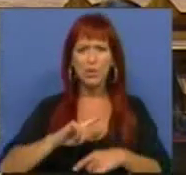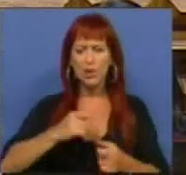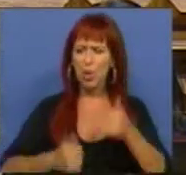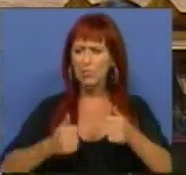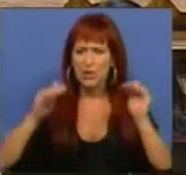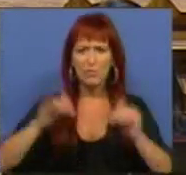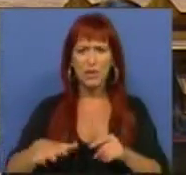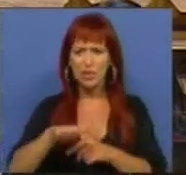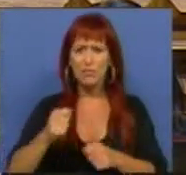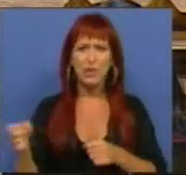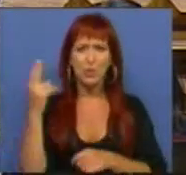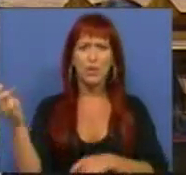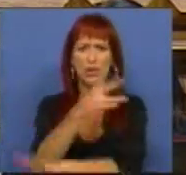competitivos no cenário da União Europeia. Muito obrigado.